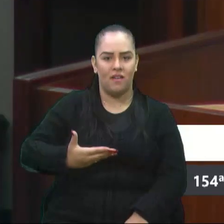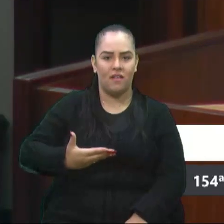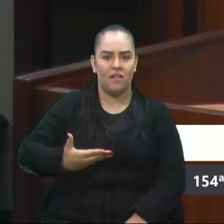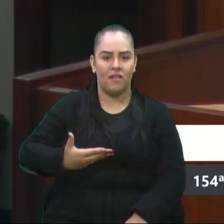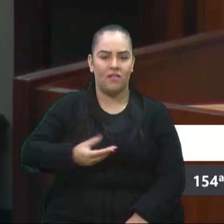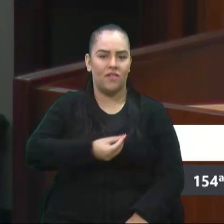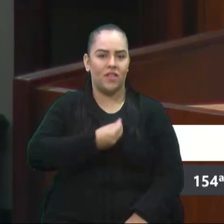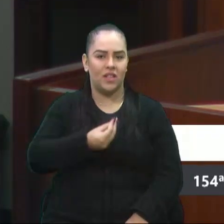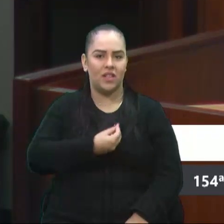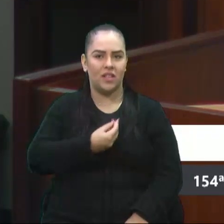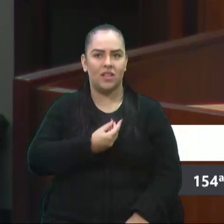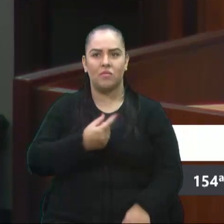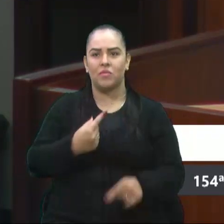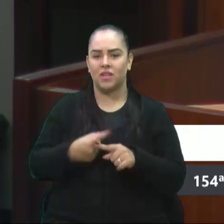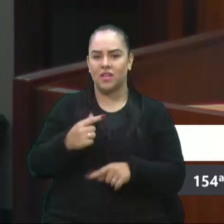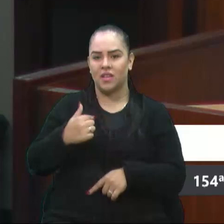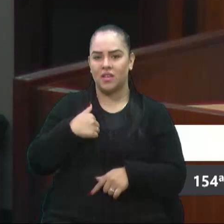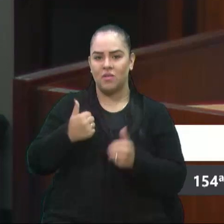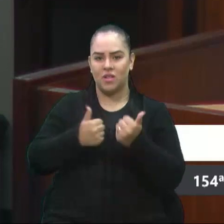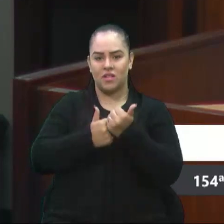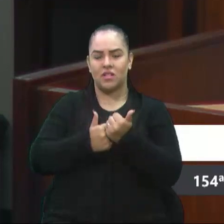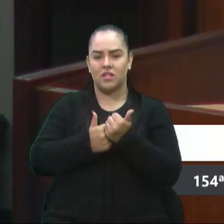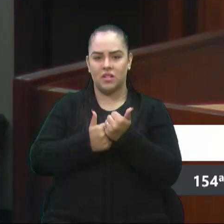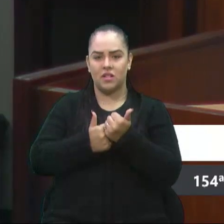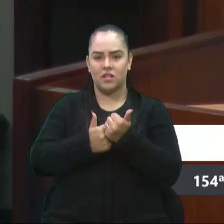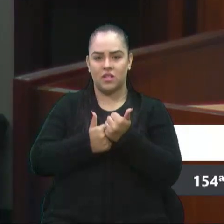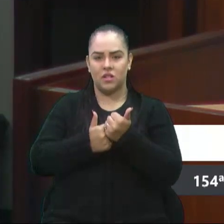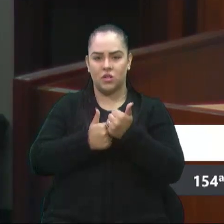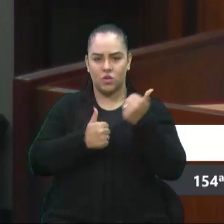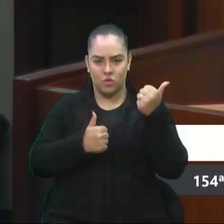quando eu fui assessor do deputado Assis Melo, lá em 2011.